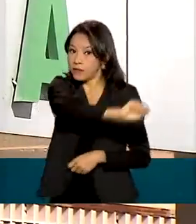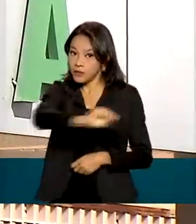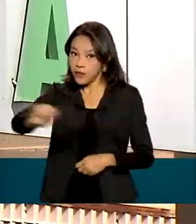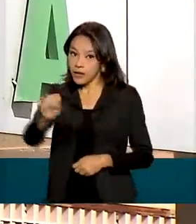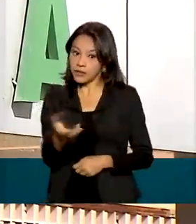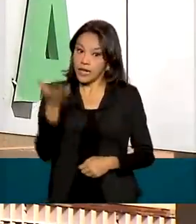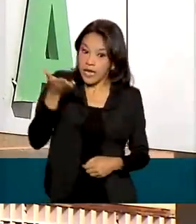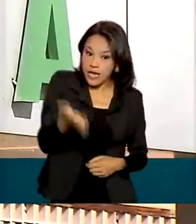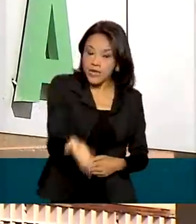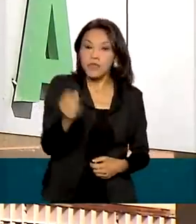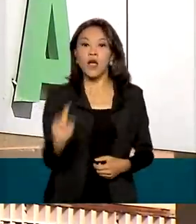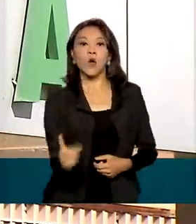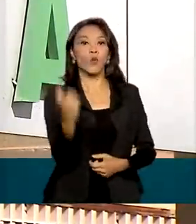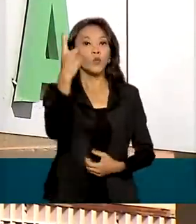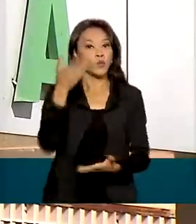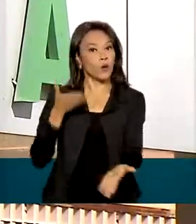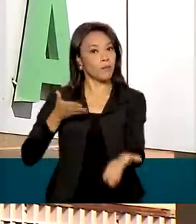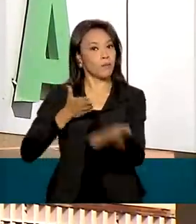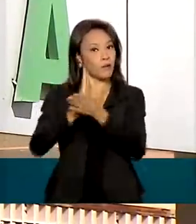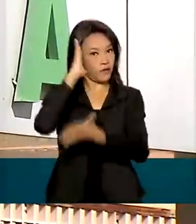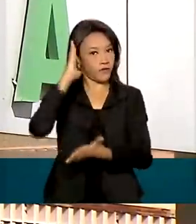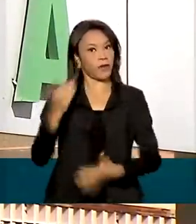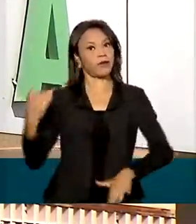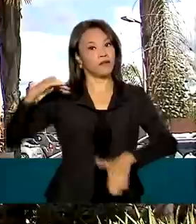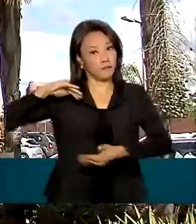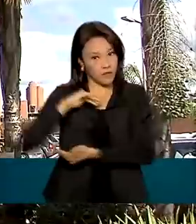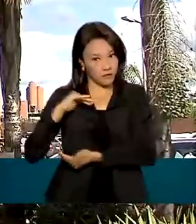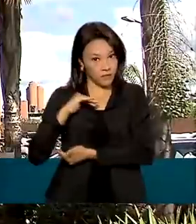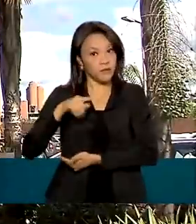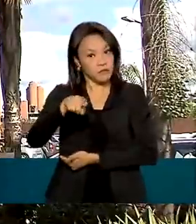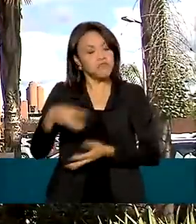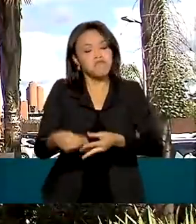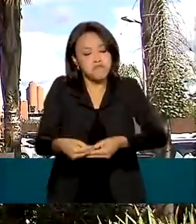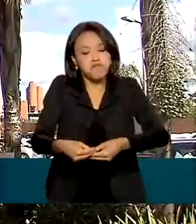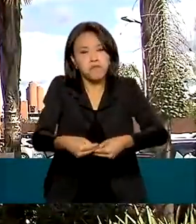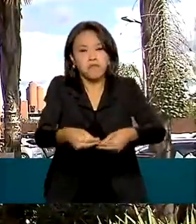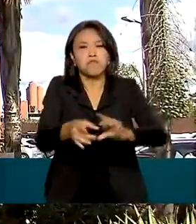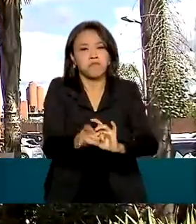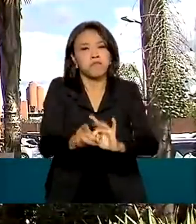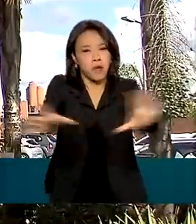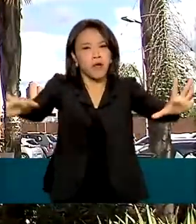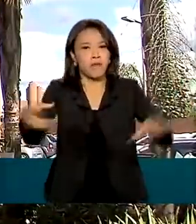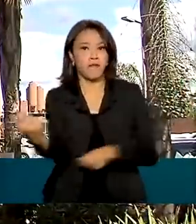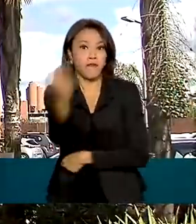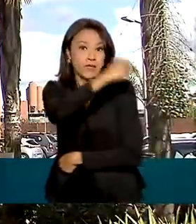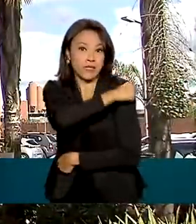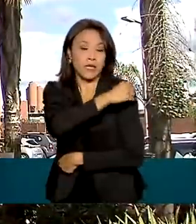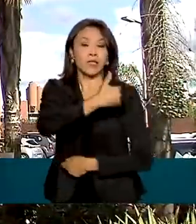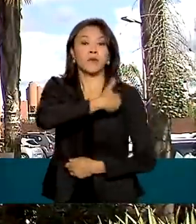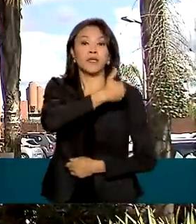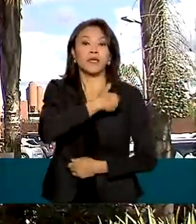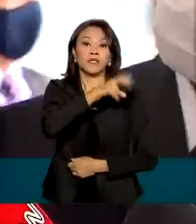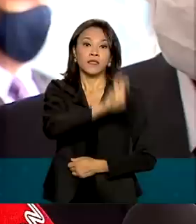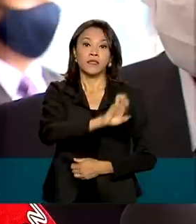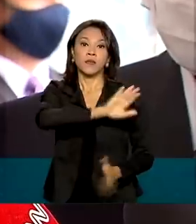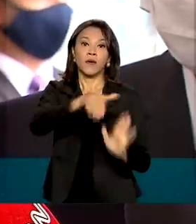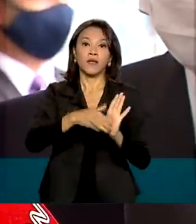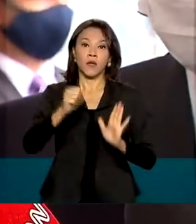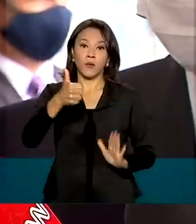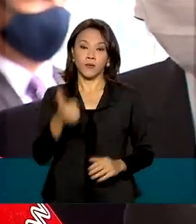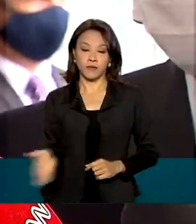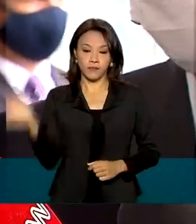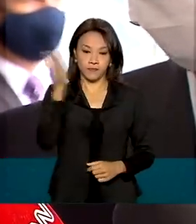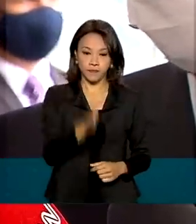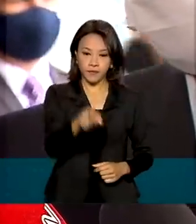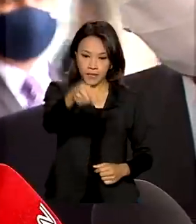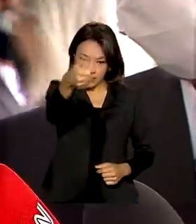imunizante é o único aprovado até o momento pela Anvisa para ser aplicada em crianças de 5 a 11 anos. E o Brasil,